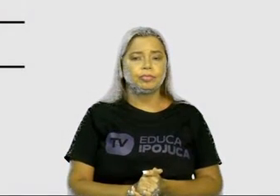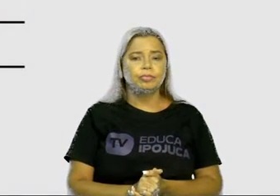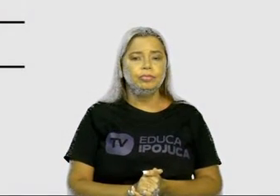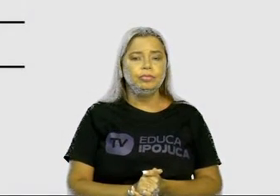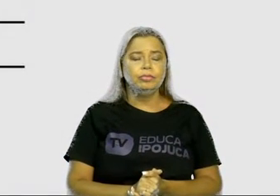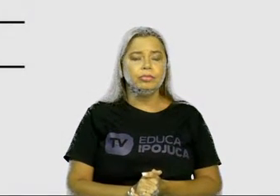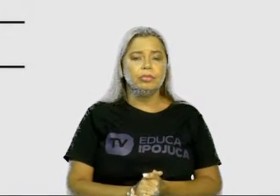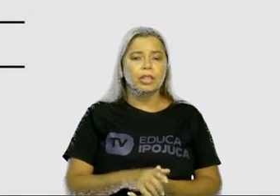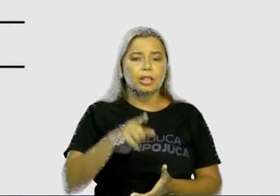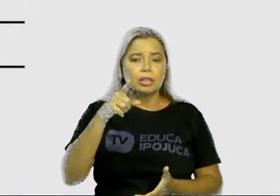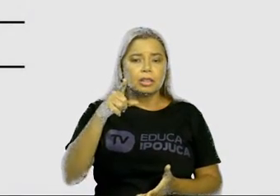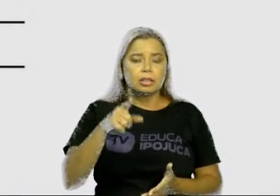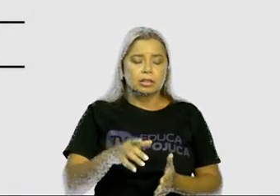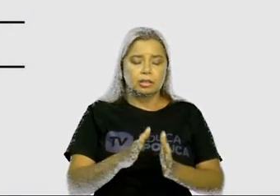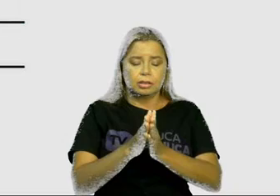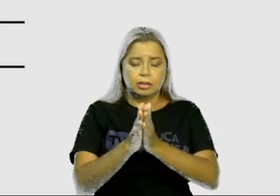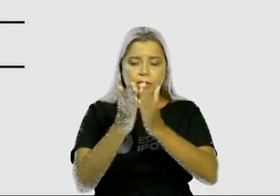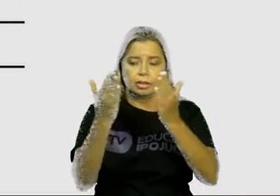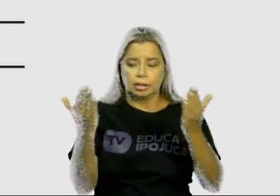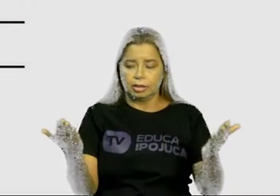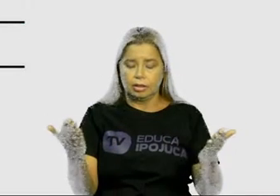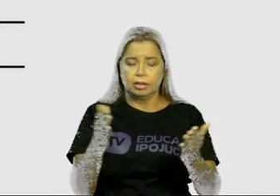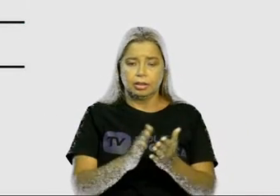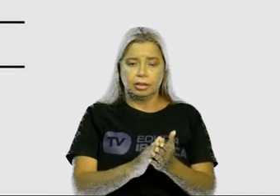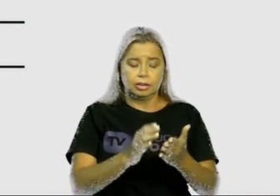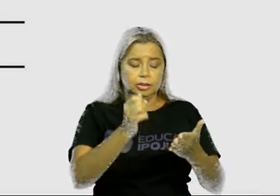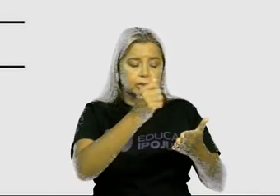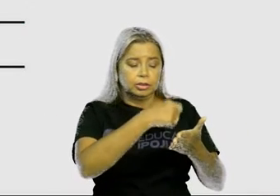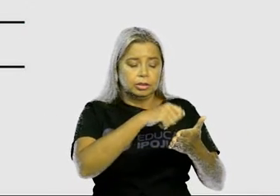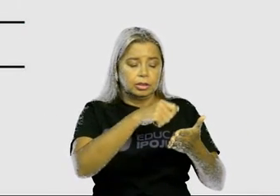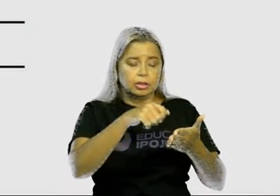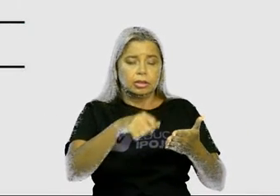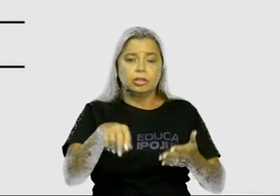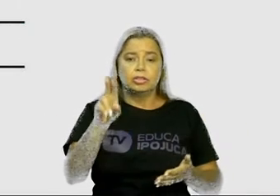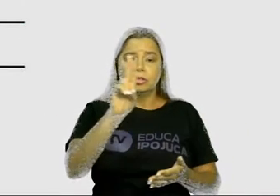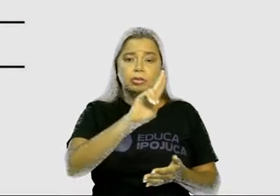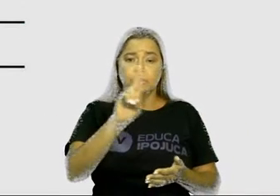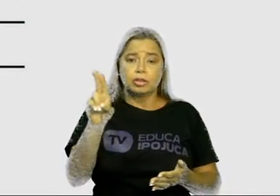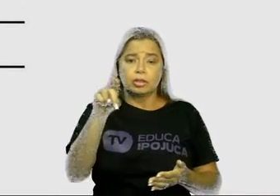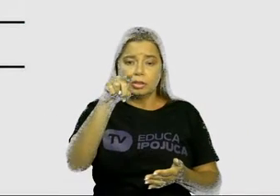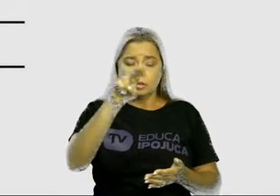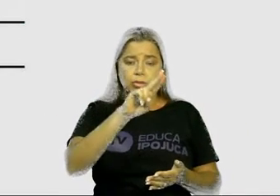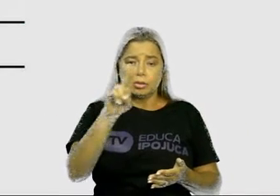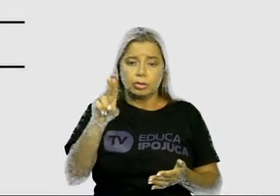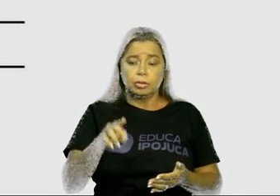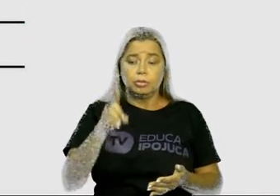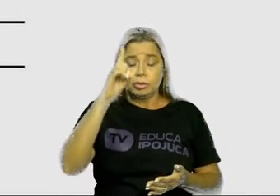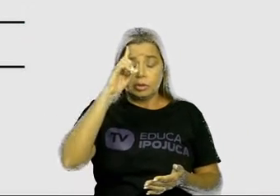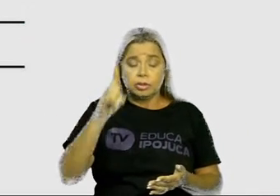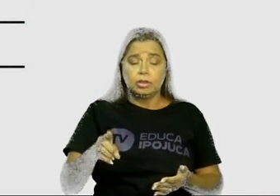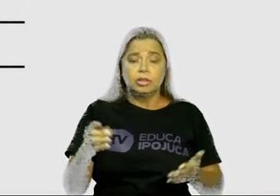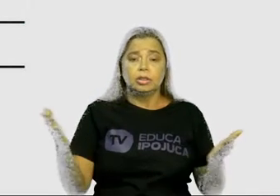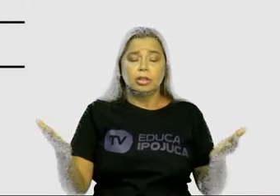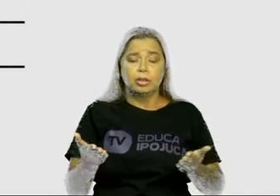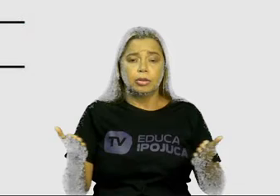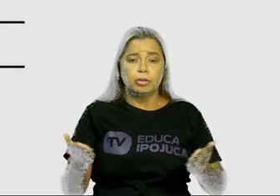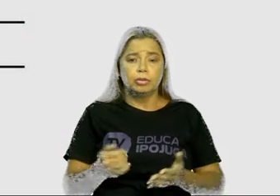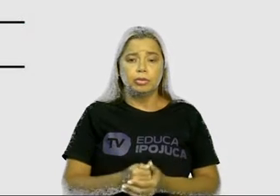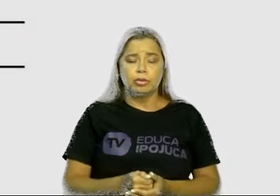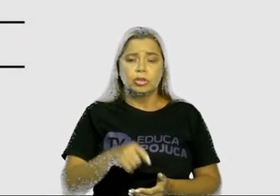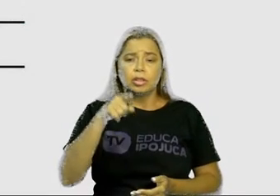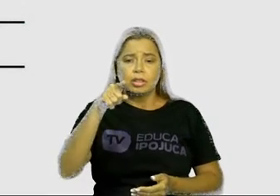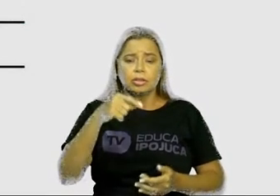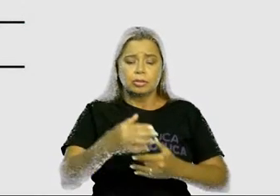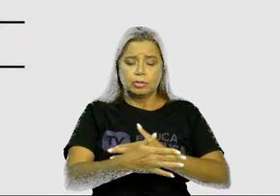Coloque no seu caderno, o seu nome, a atividade e a data de hoje. No seu bairro ou comunidade,